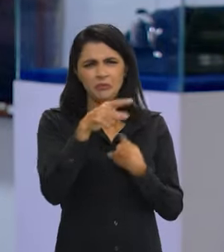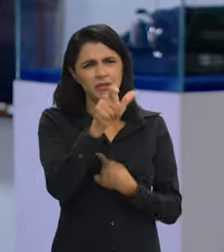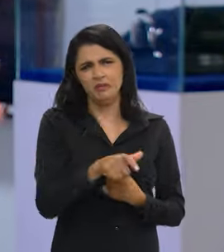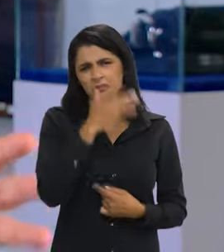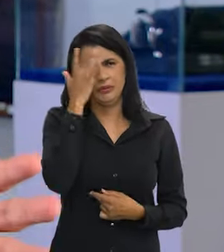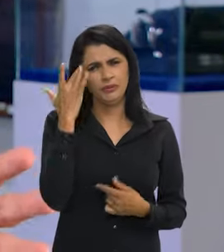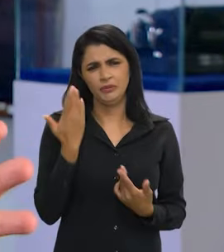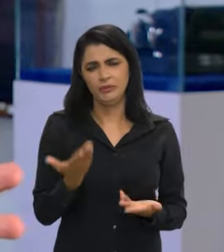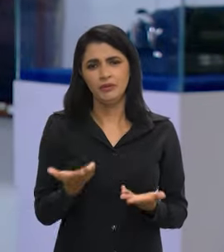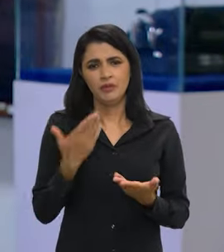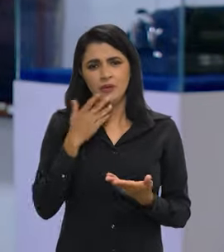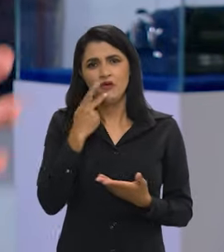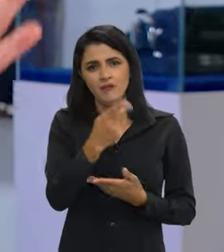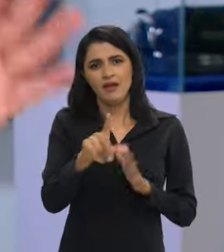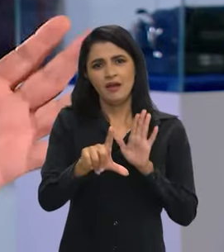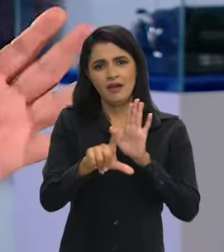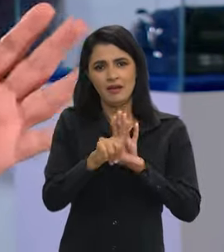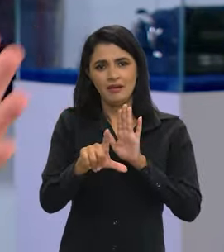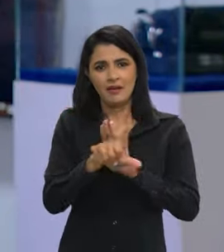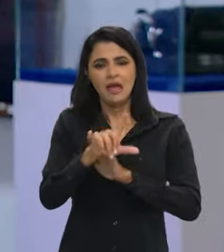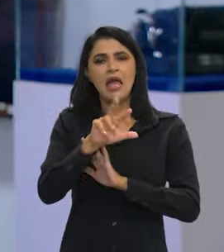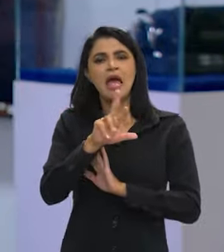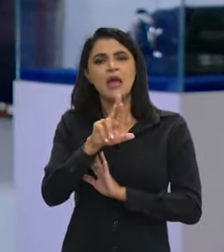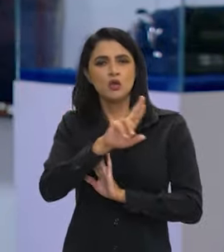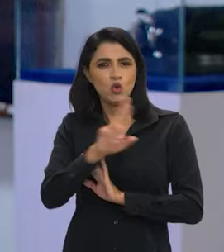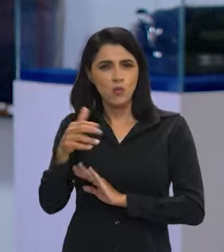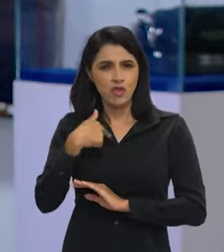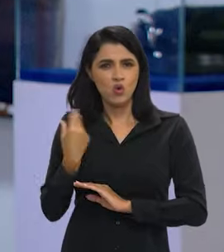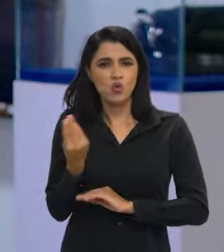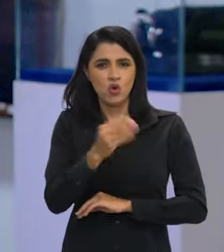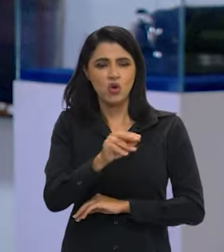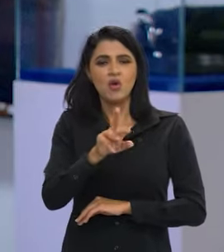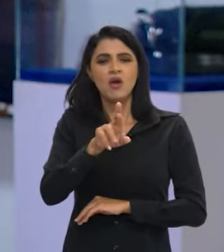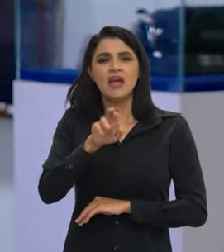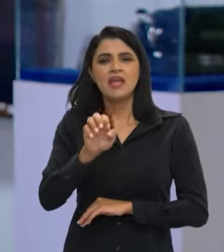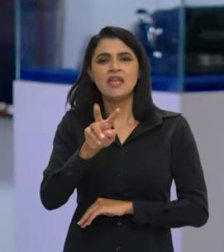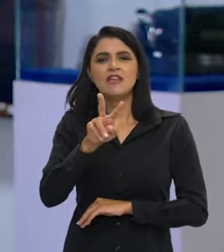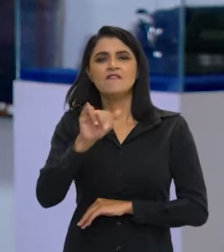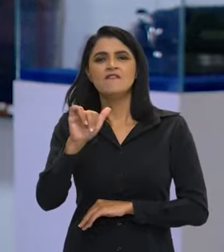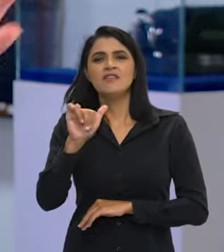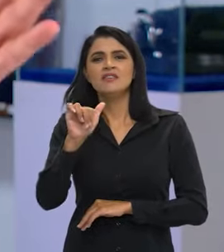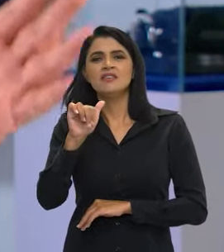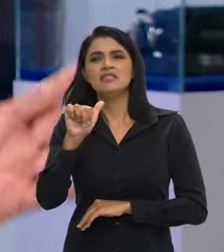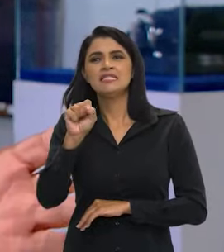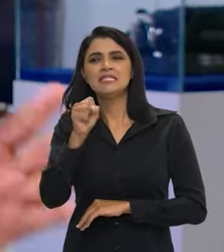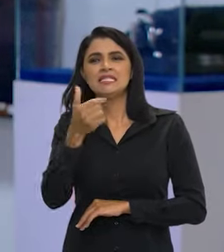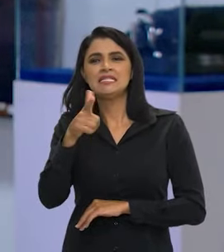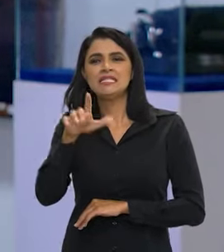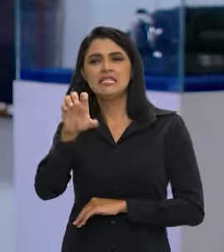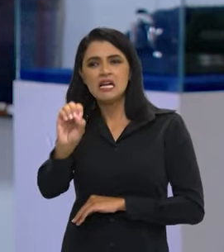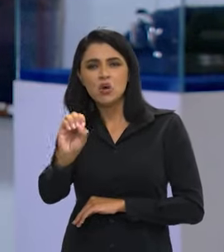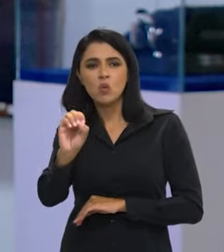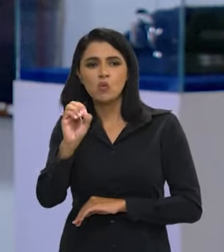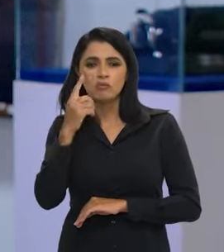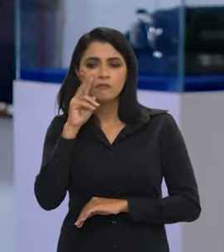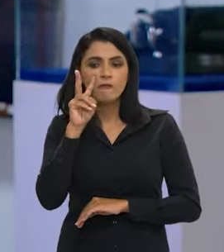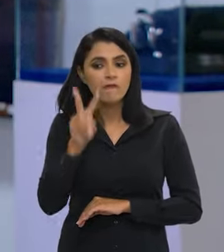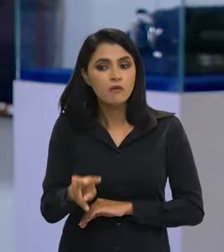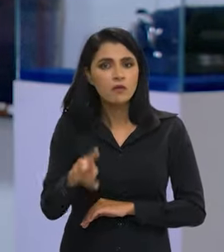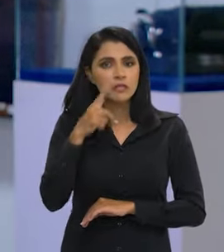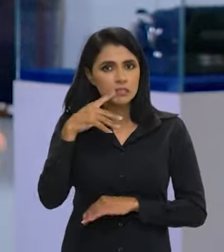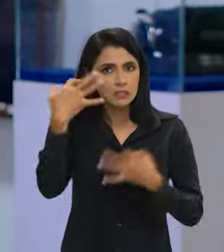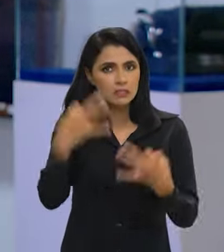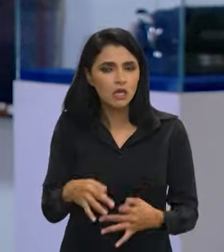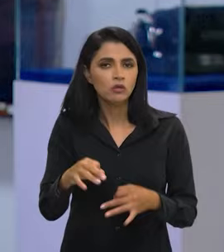brasileiros. Mas foram feitos, e eu vou chamar ali de pentefino, eu chamo de revisão. Você revisar um benefício que está na lei de revisar, ver se ainda está